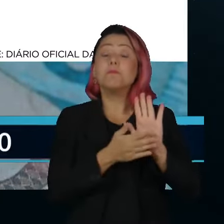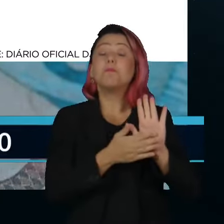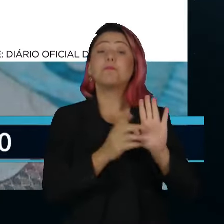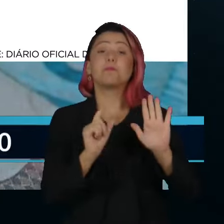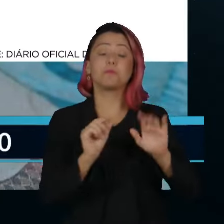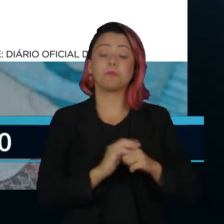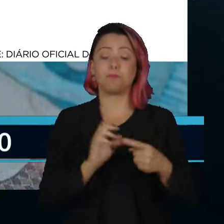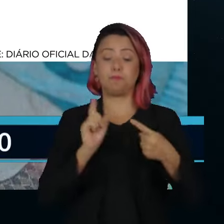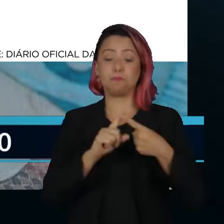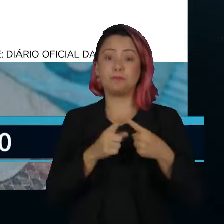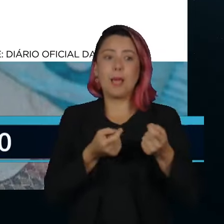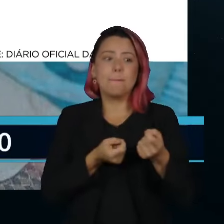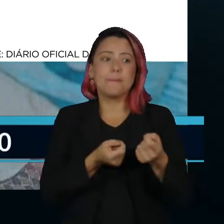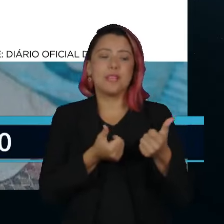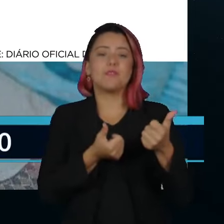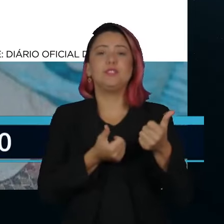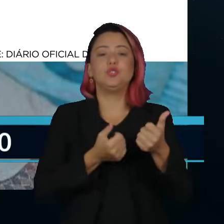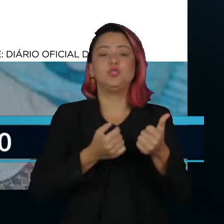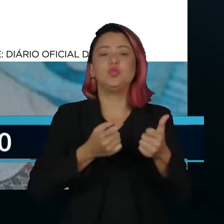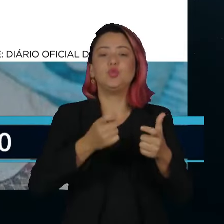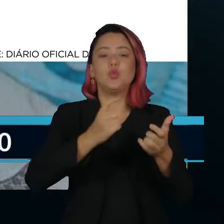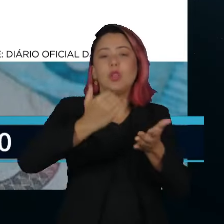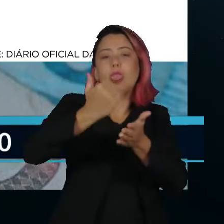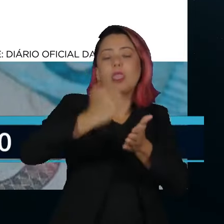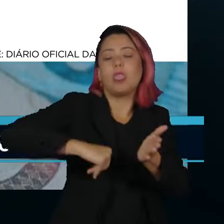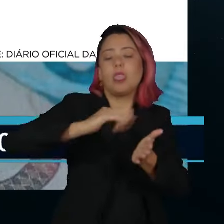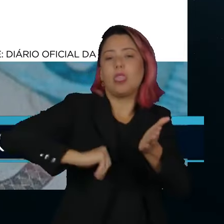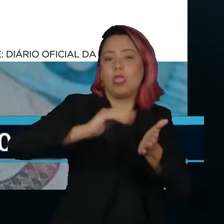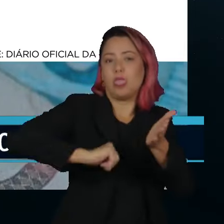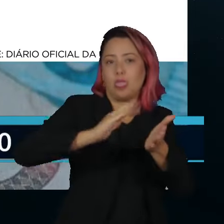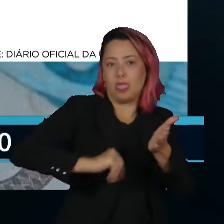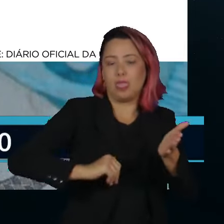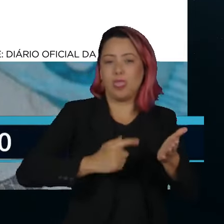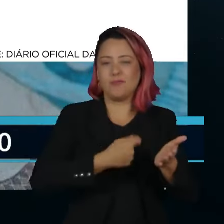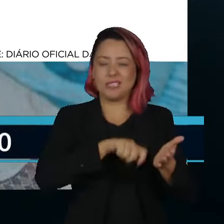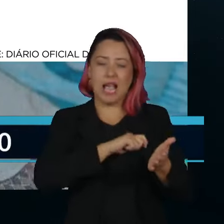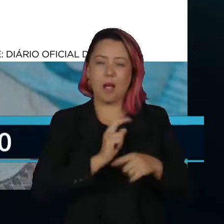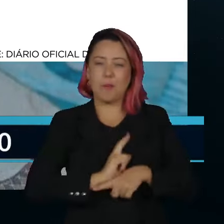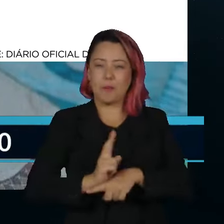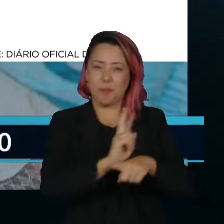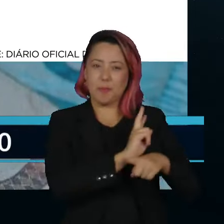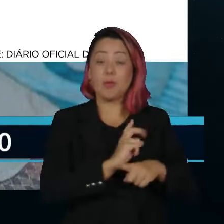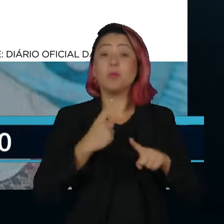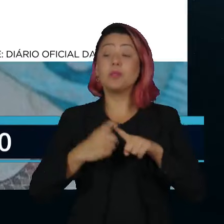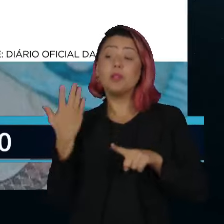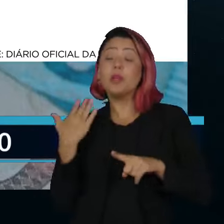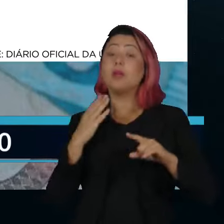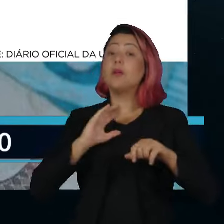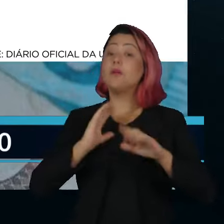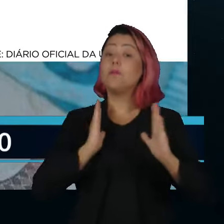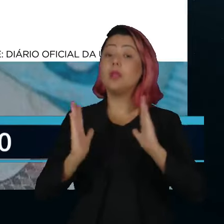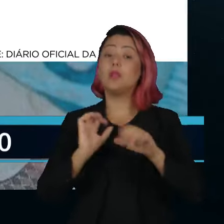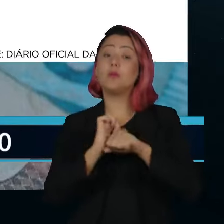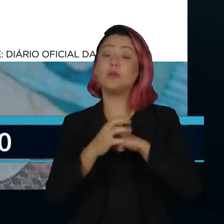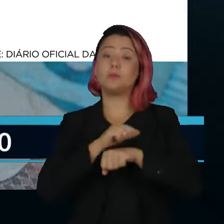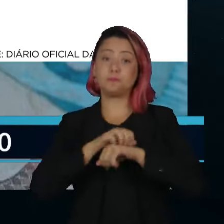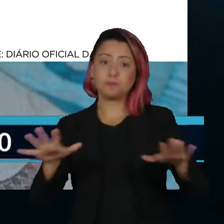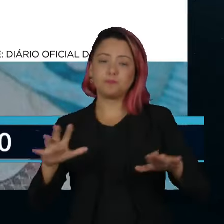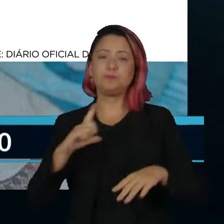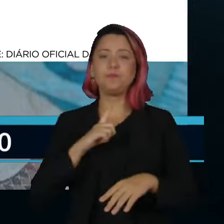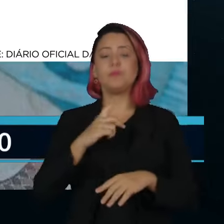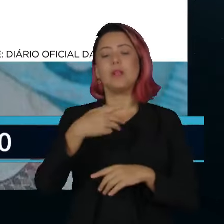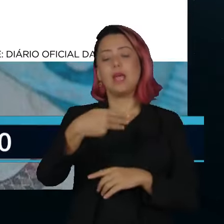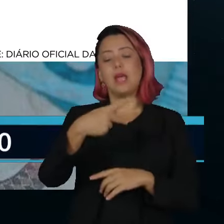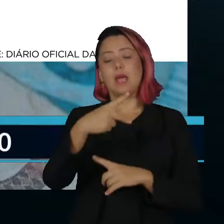de benefícios fiscais concedidos ao setor de eventos durante a pandemia por meio do programa que ficou conhecido como